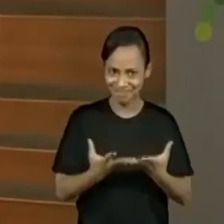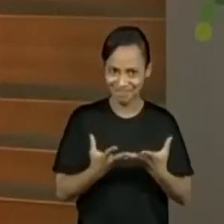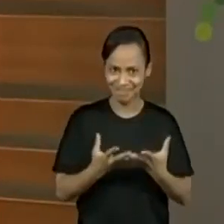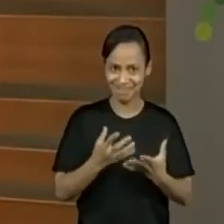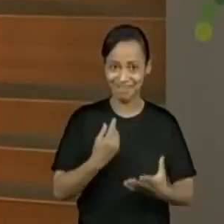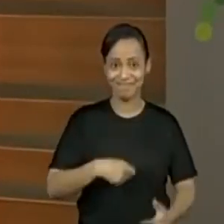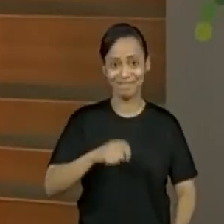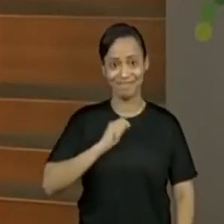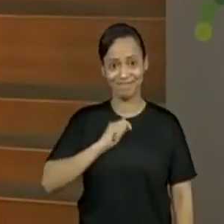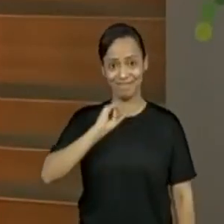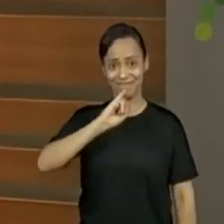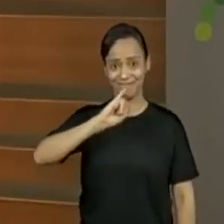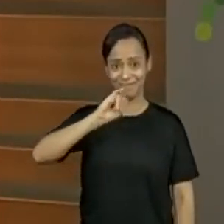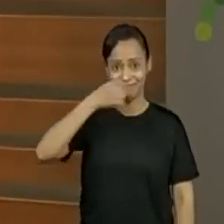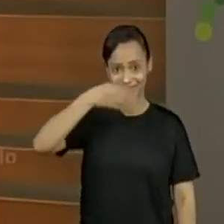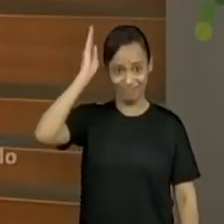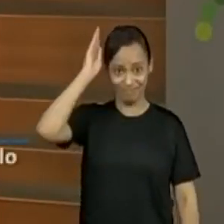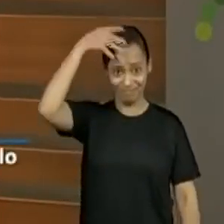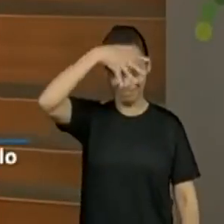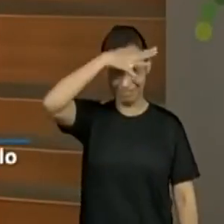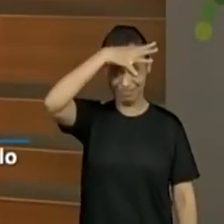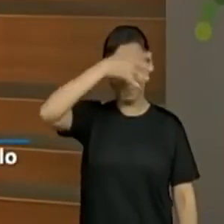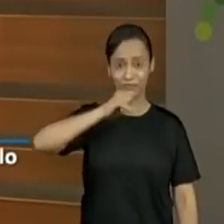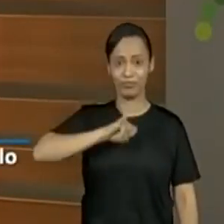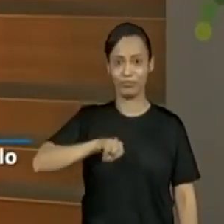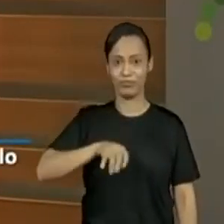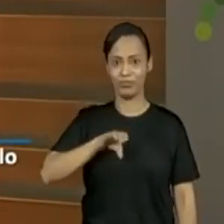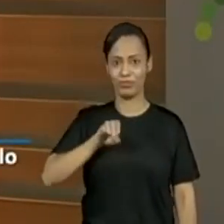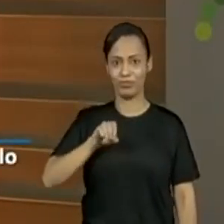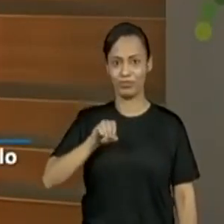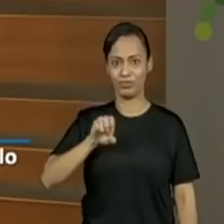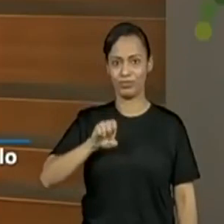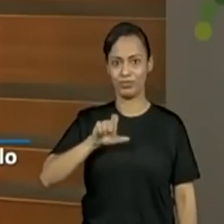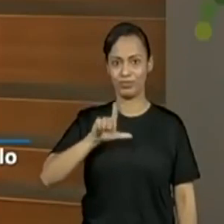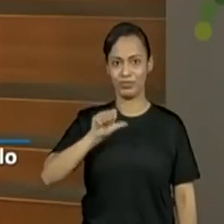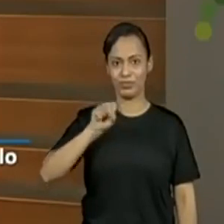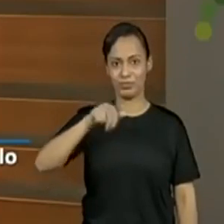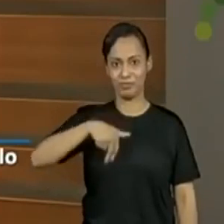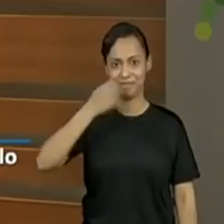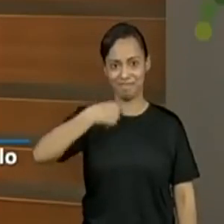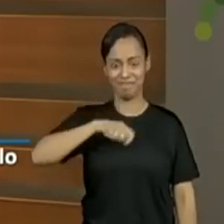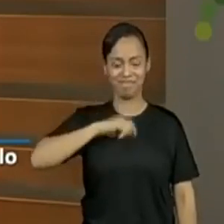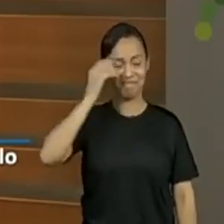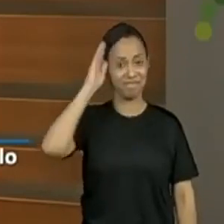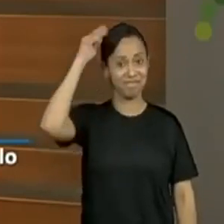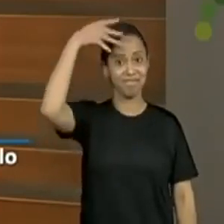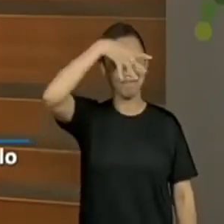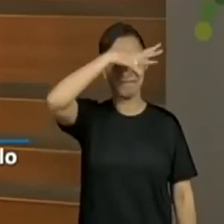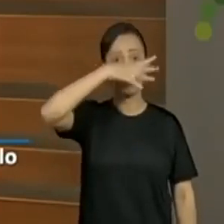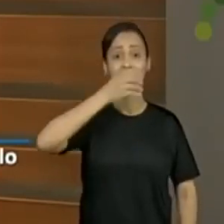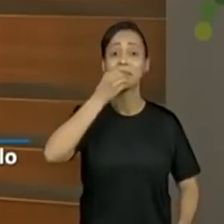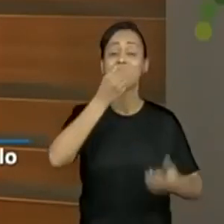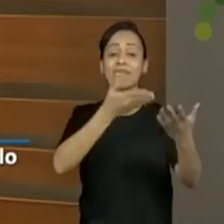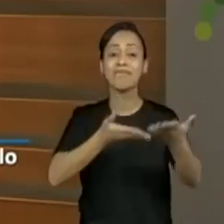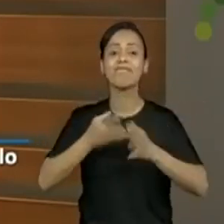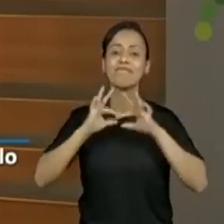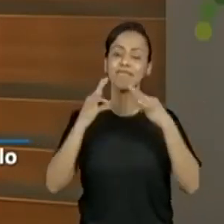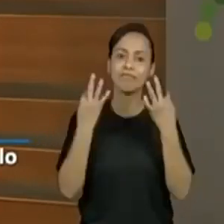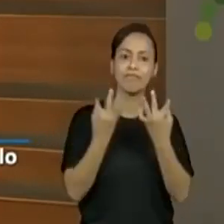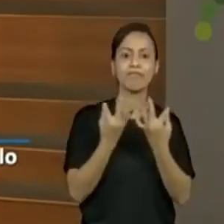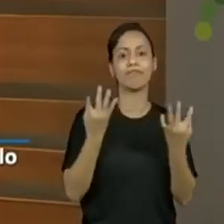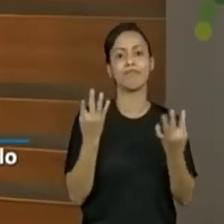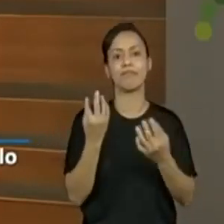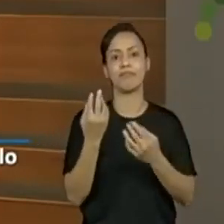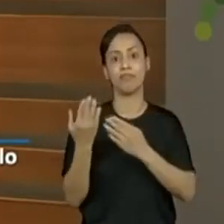Joelson e estarei com vocês no decorrer dessa aula de matemática. Bem-vindos também professores, pais, responsáveis que